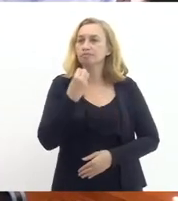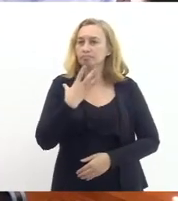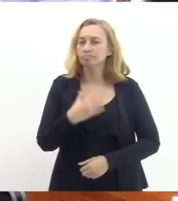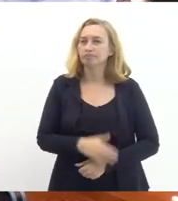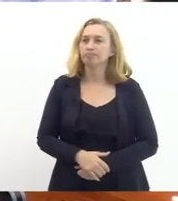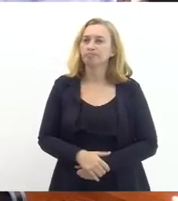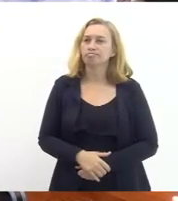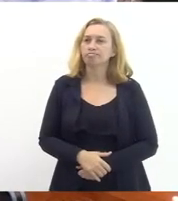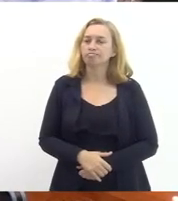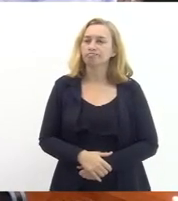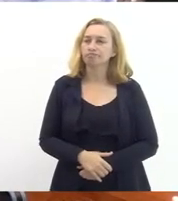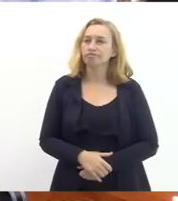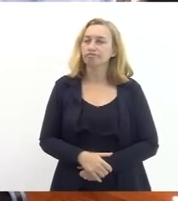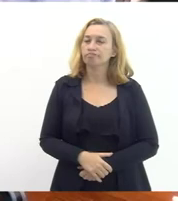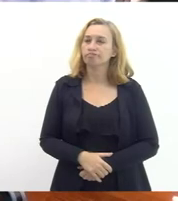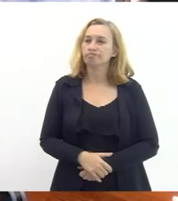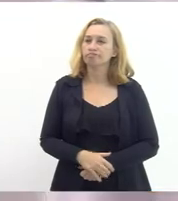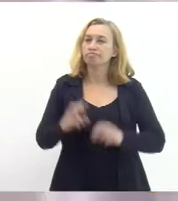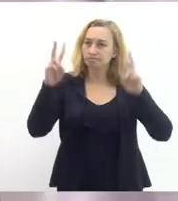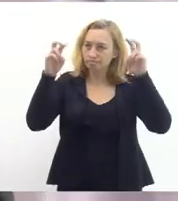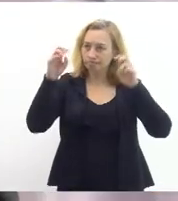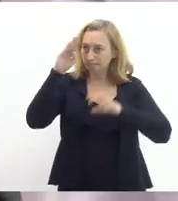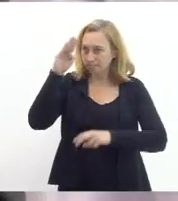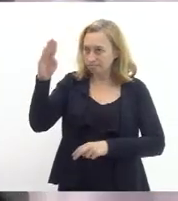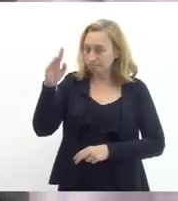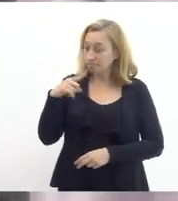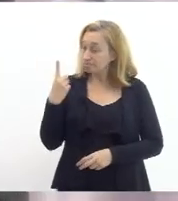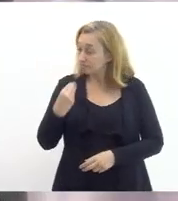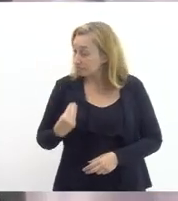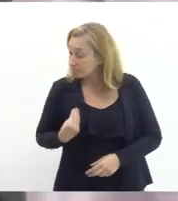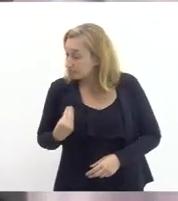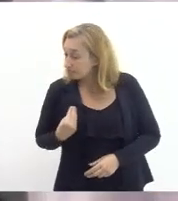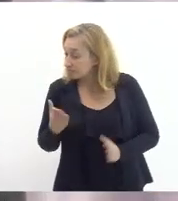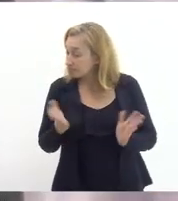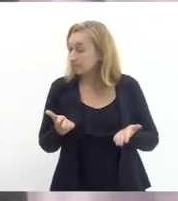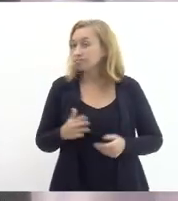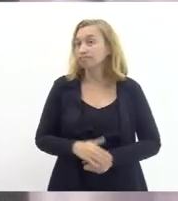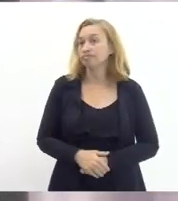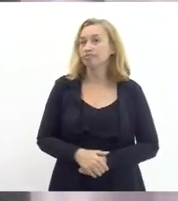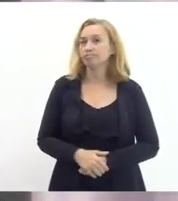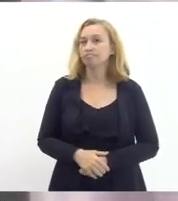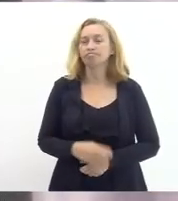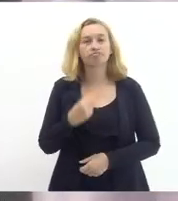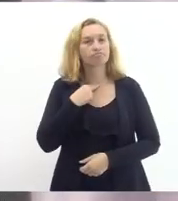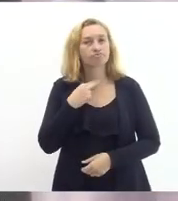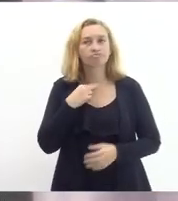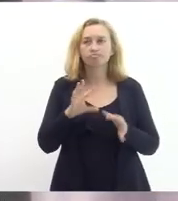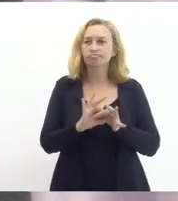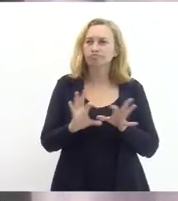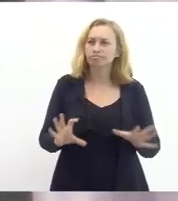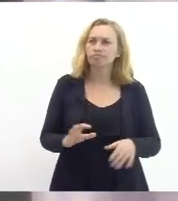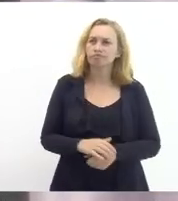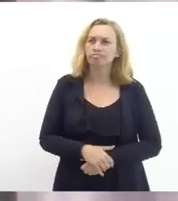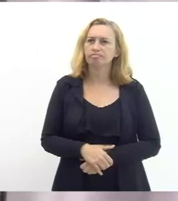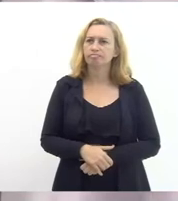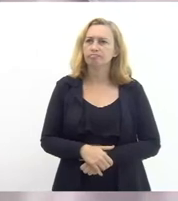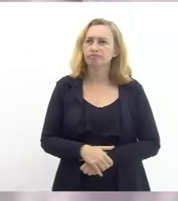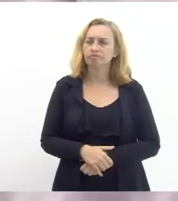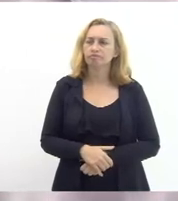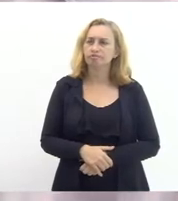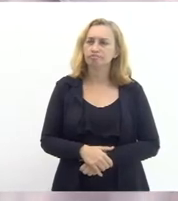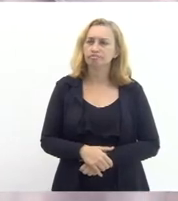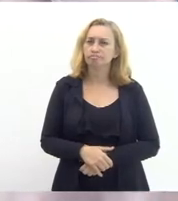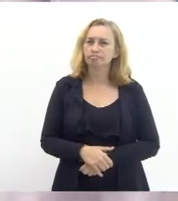acho que um elemento importante e a gente está vivenciando isso agora é que a gente não pode deixar a água chegar no